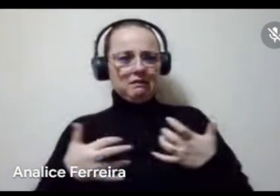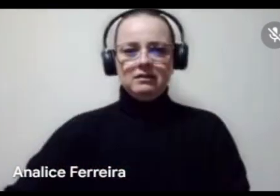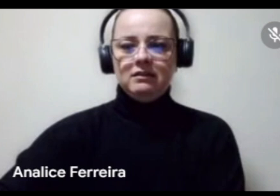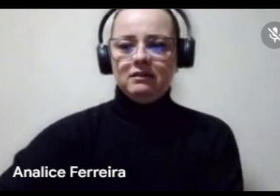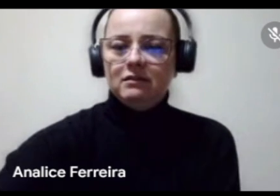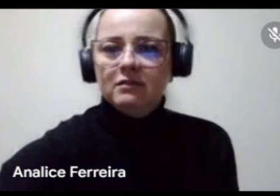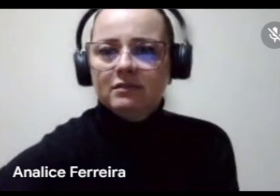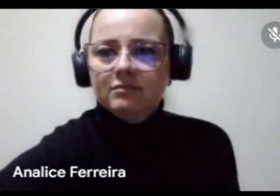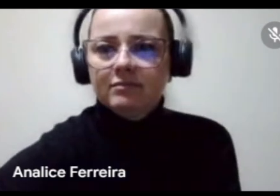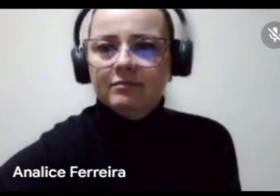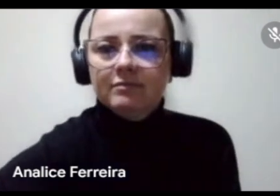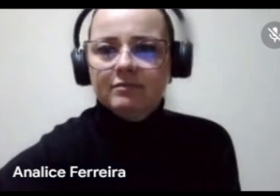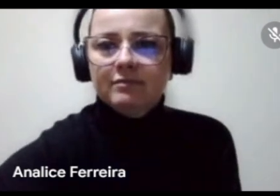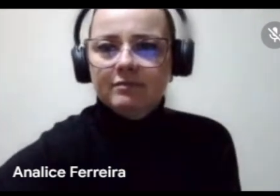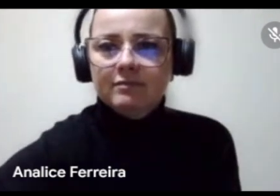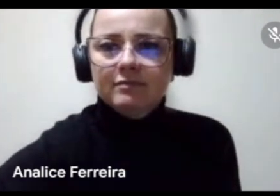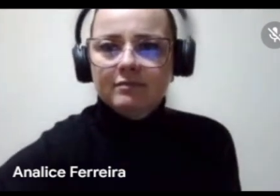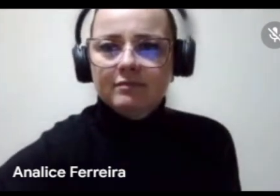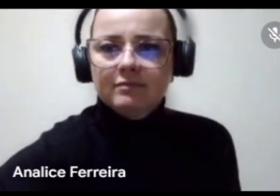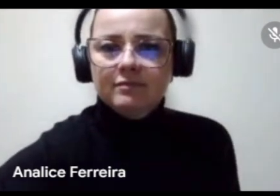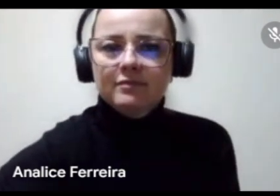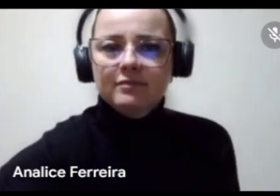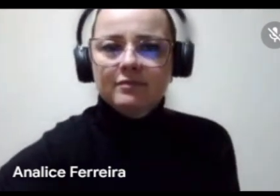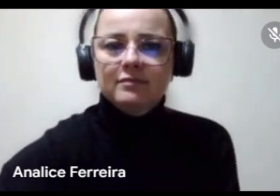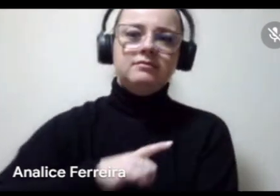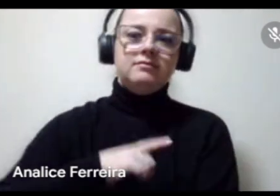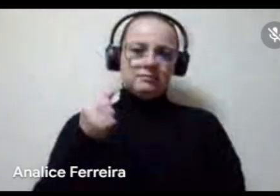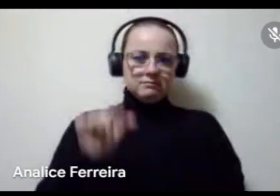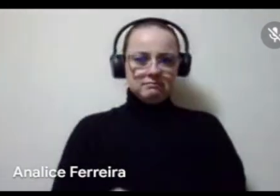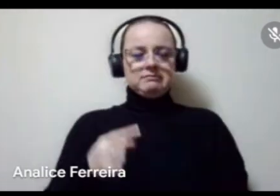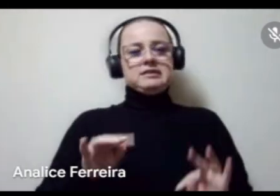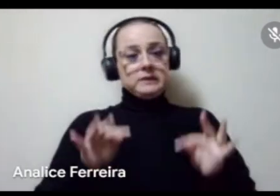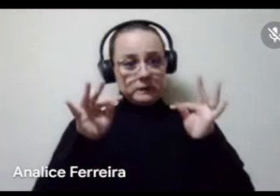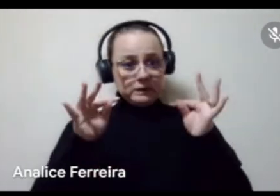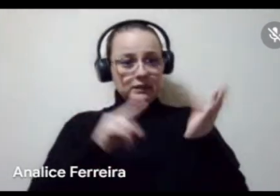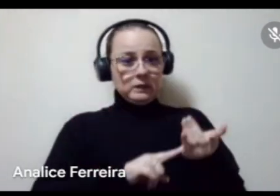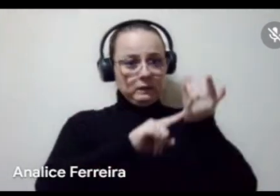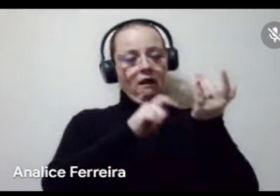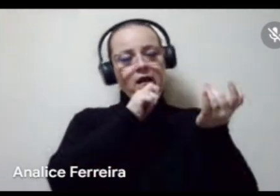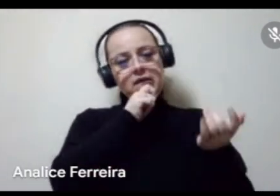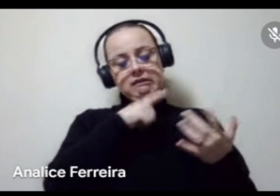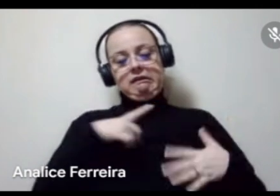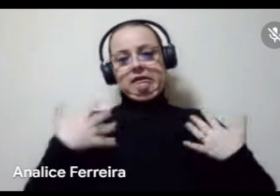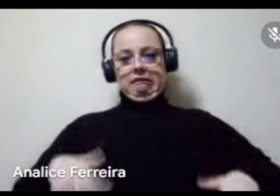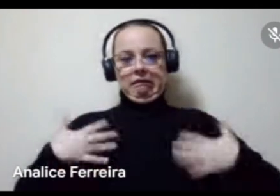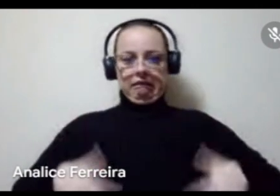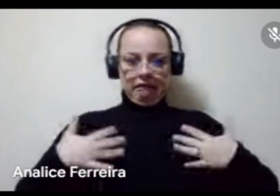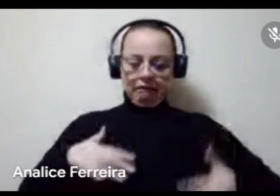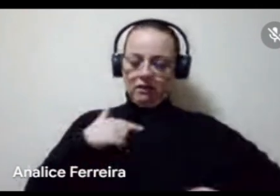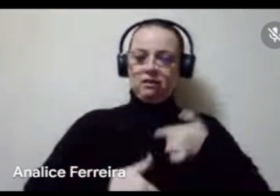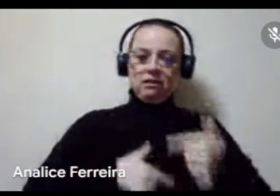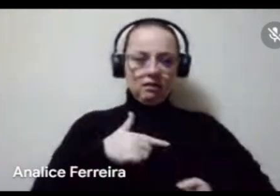barateamento das, das tecnologias, mas ainda, ainda nos custa muito fazer isso, que é um trabalho, um trabalho